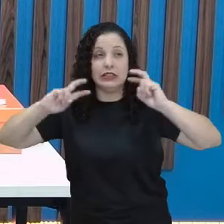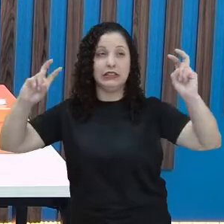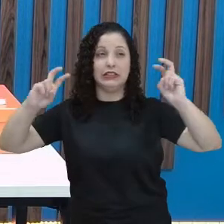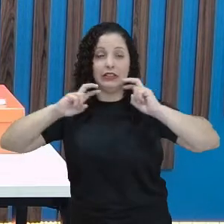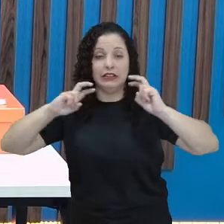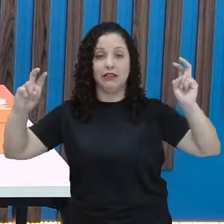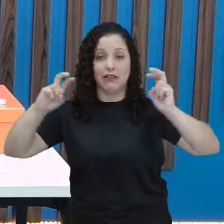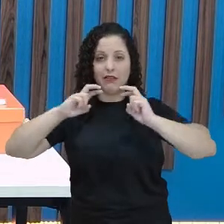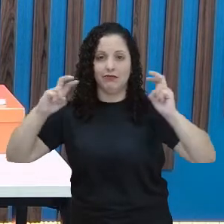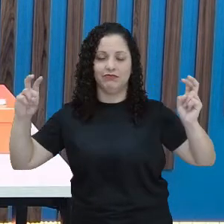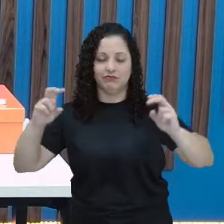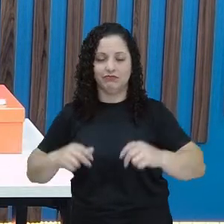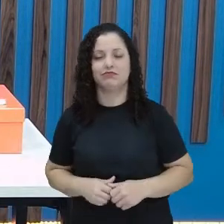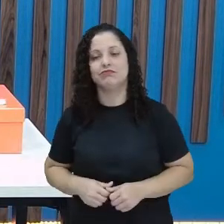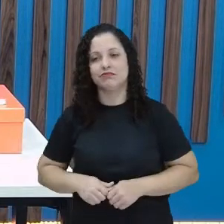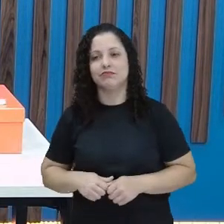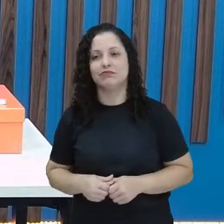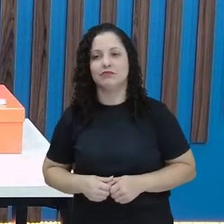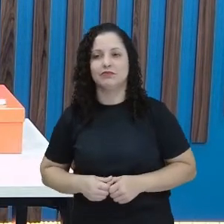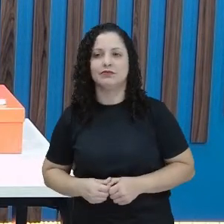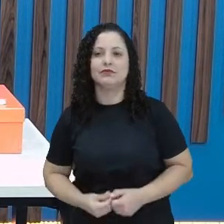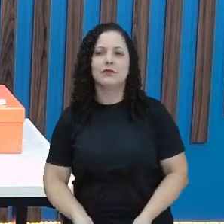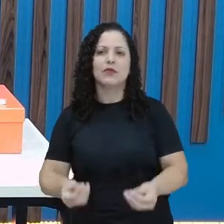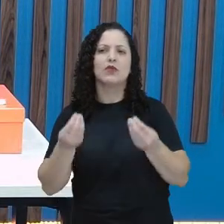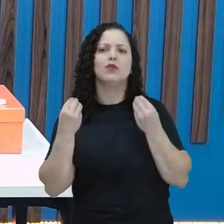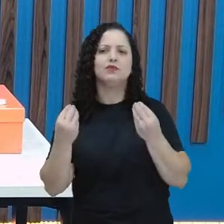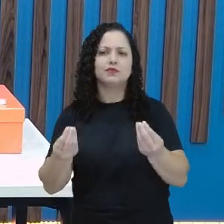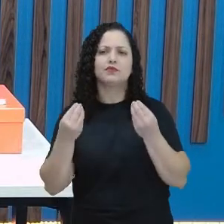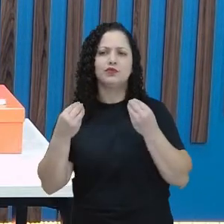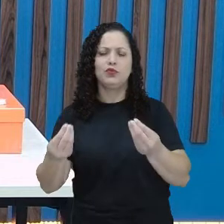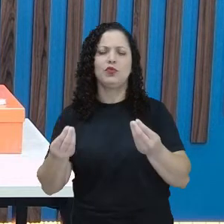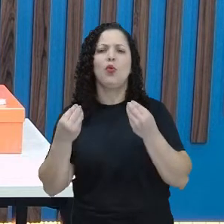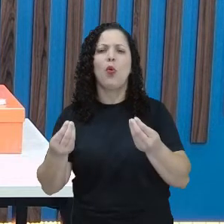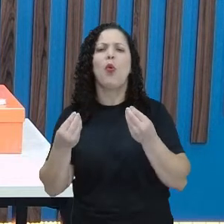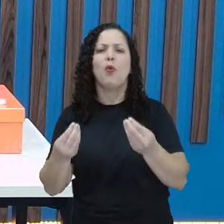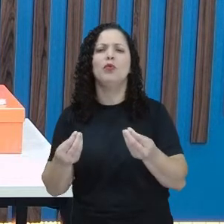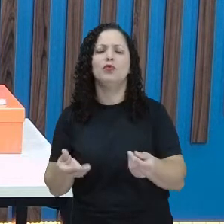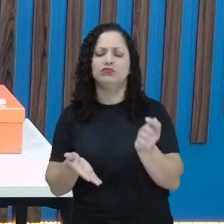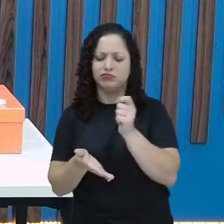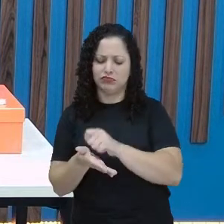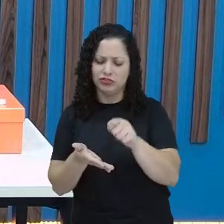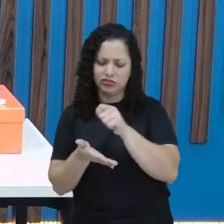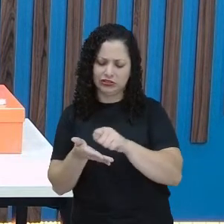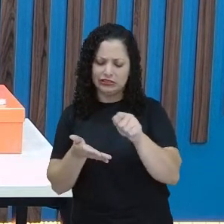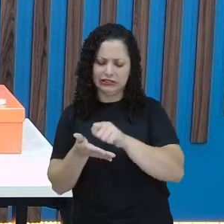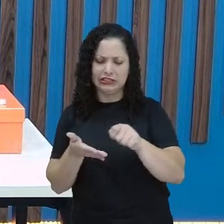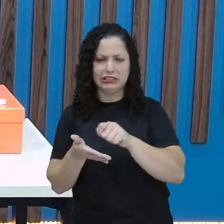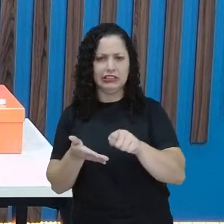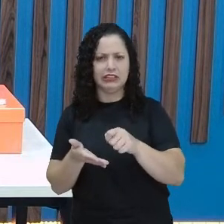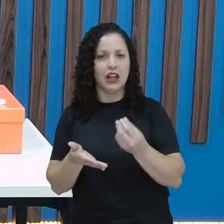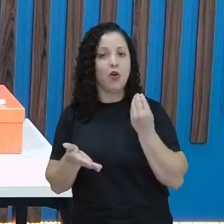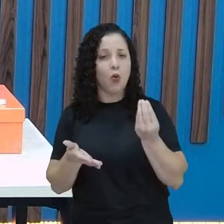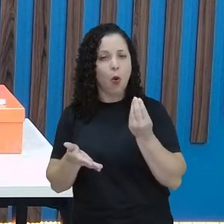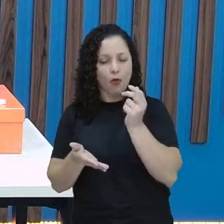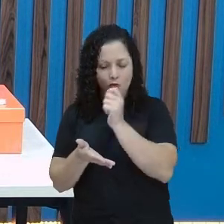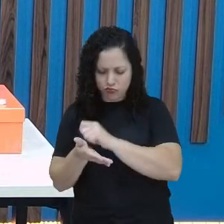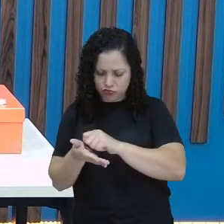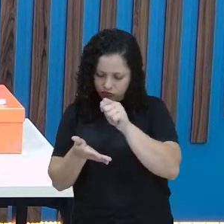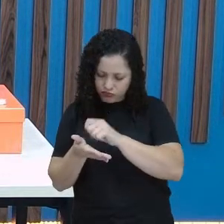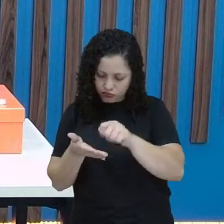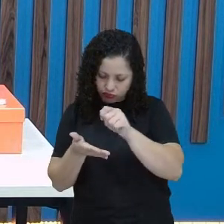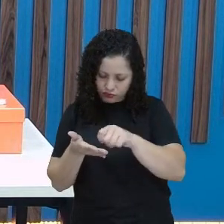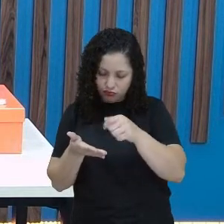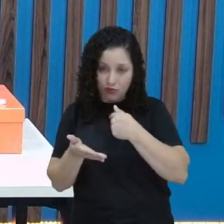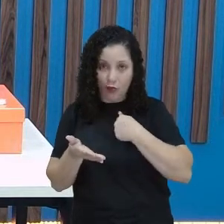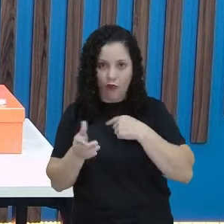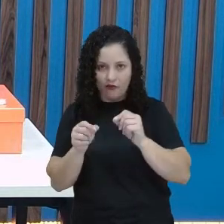Como será que ele pode produzir essa escrita? Como será que se